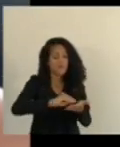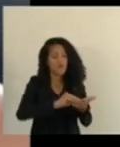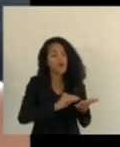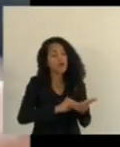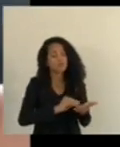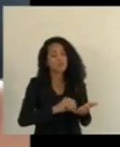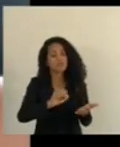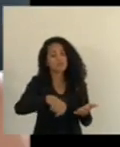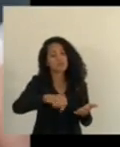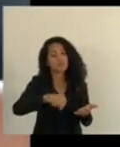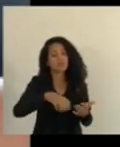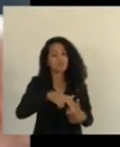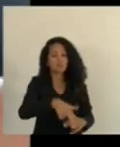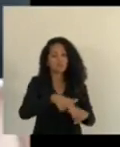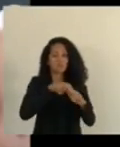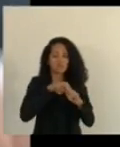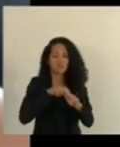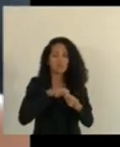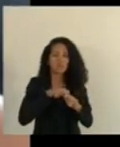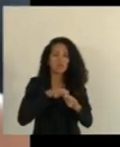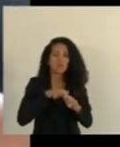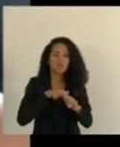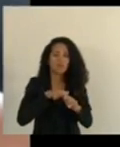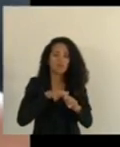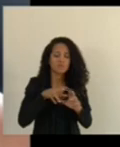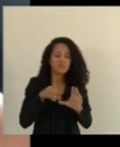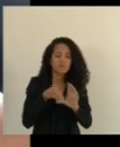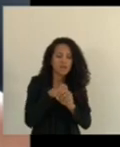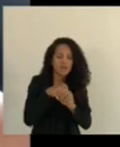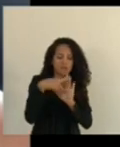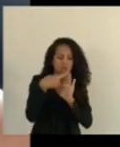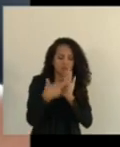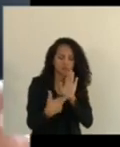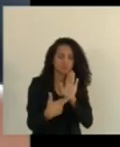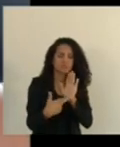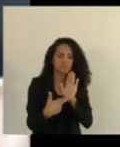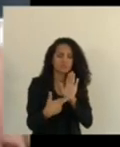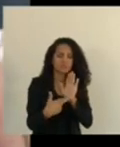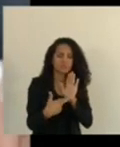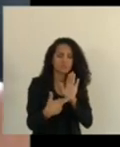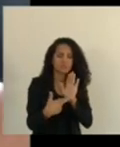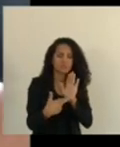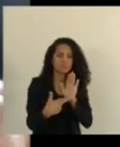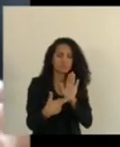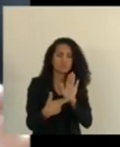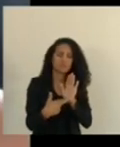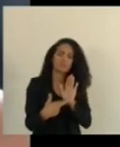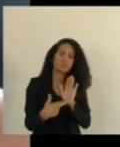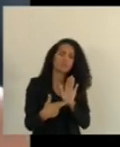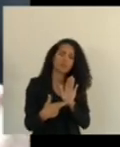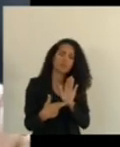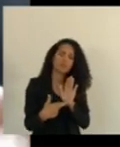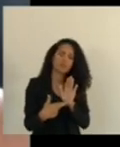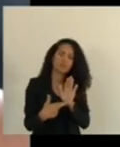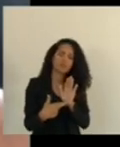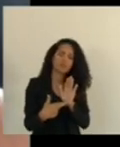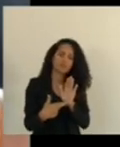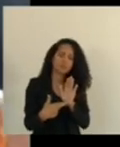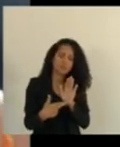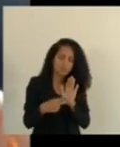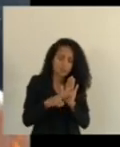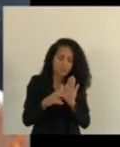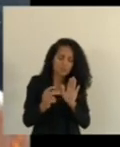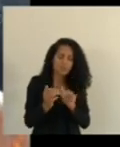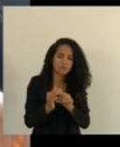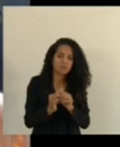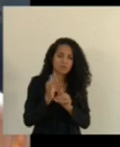ao ajudar a normatização de maneira a instalação de empresas